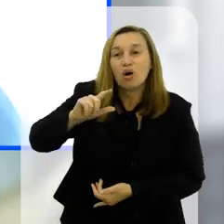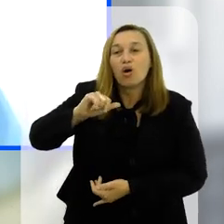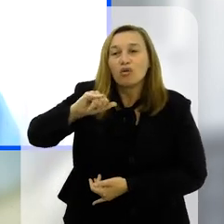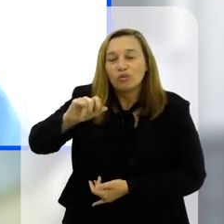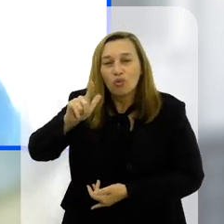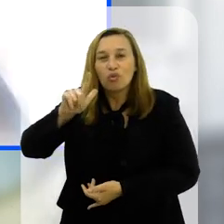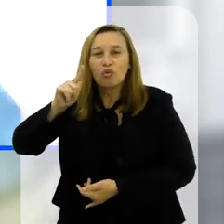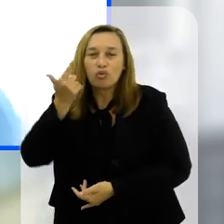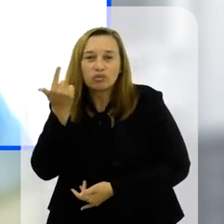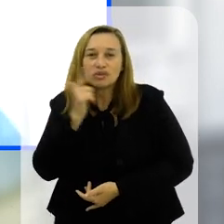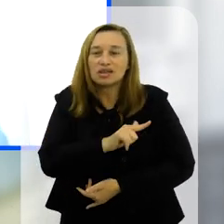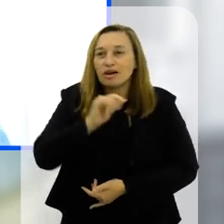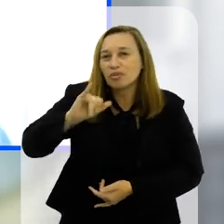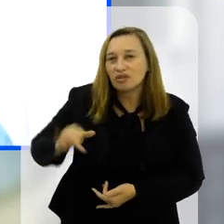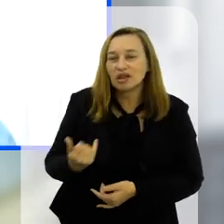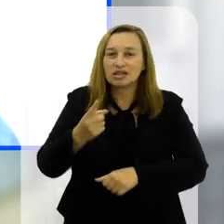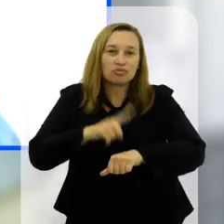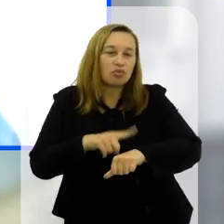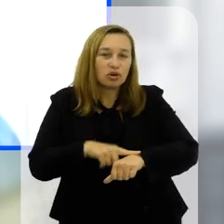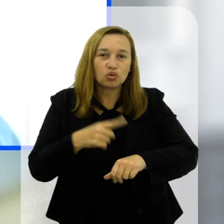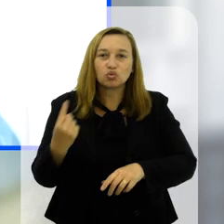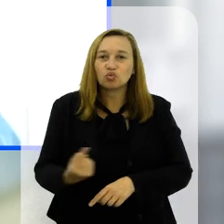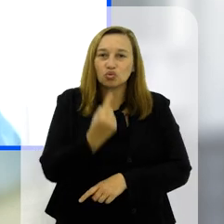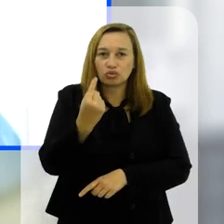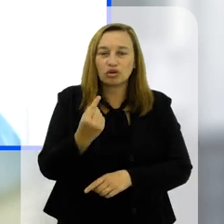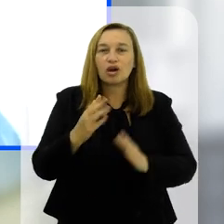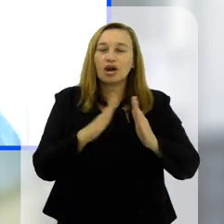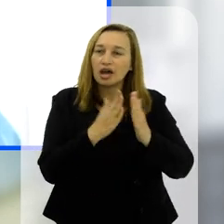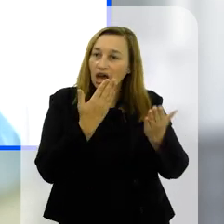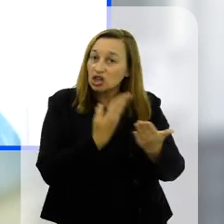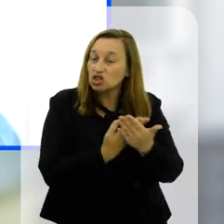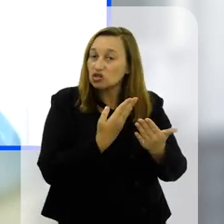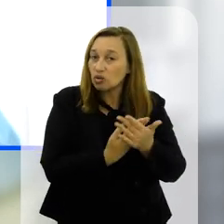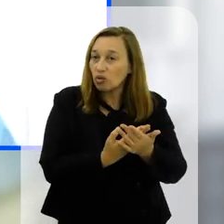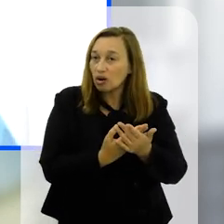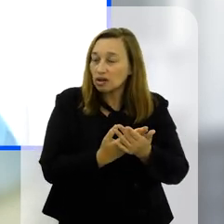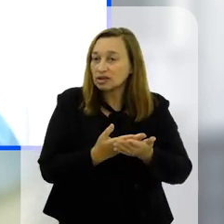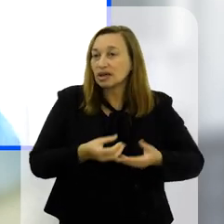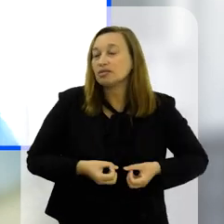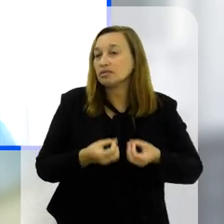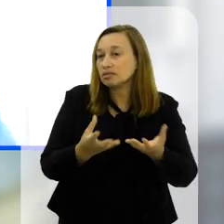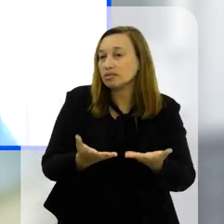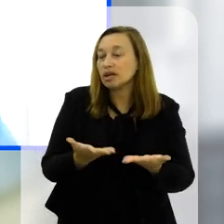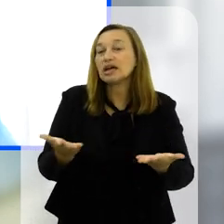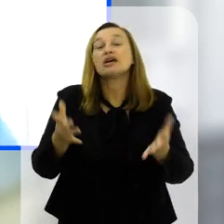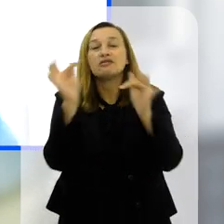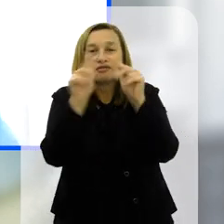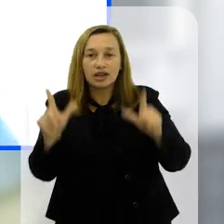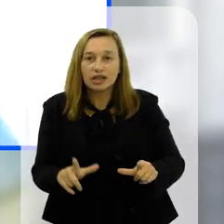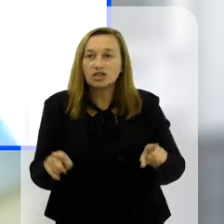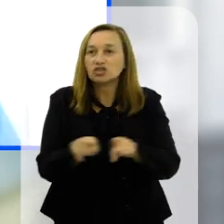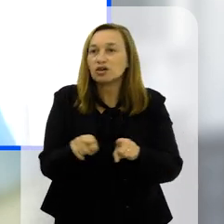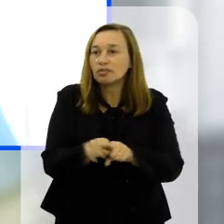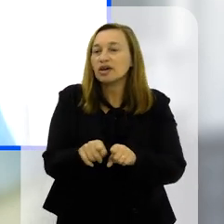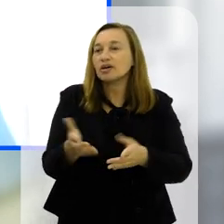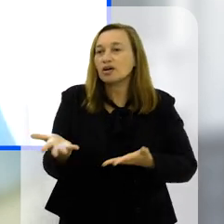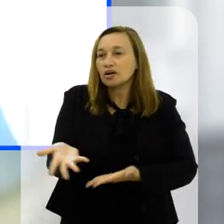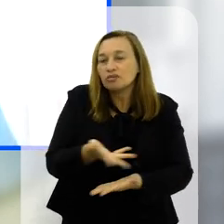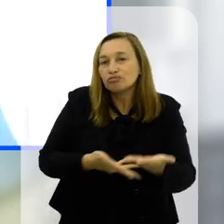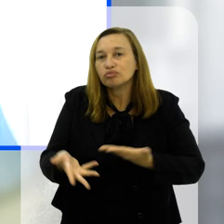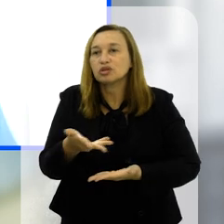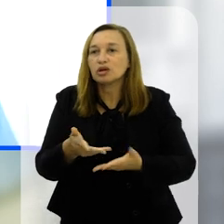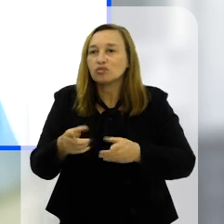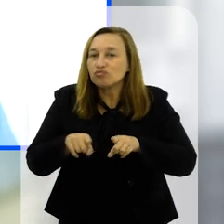aproveitar esse momento único que a escola pode promover pra eles Então, eu não diria que nos surpreendeu mas nos deixou também muito felizes ali o engajamento